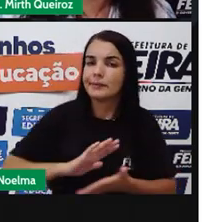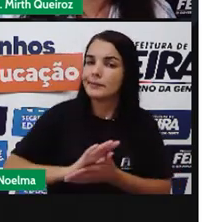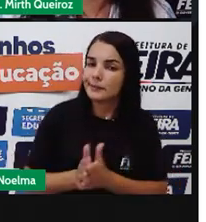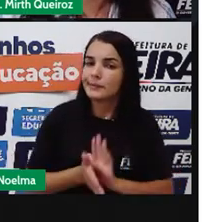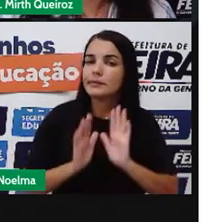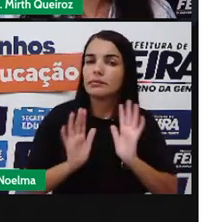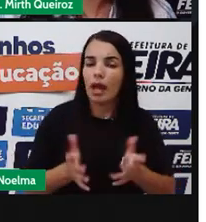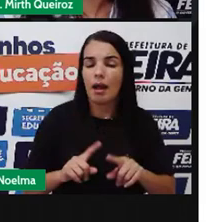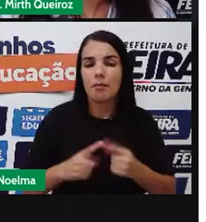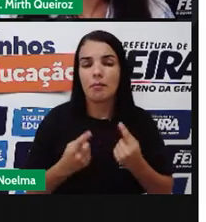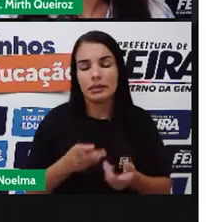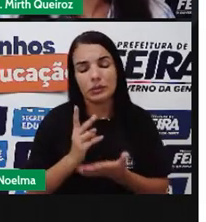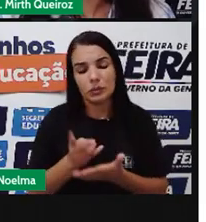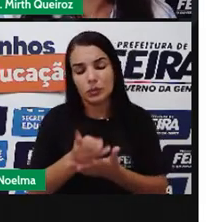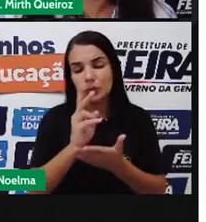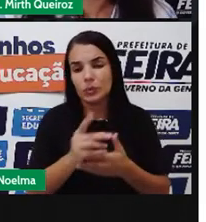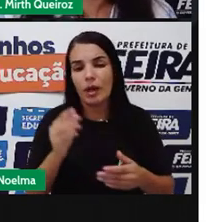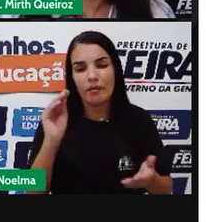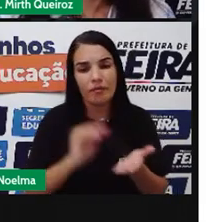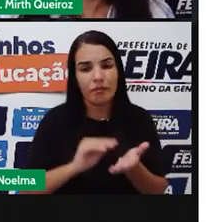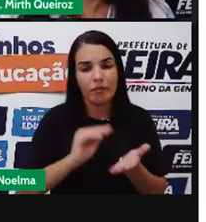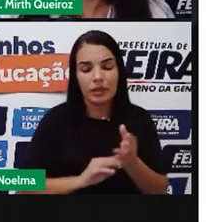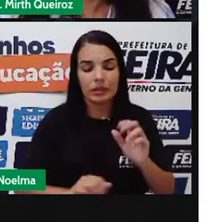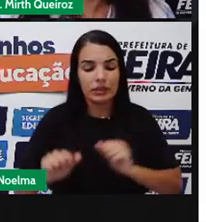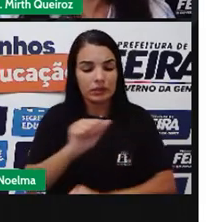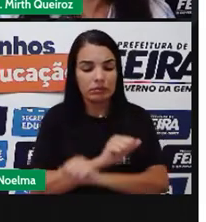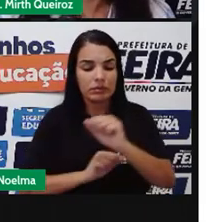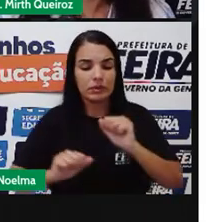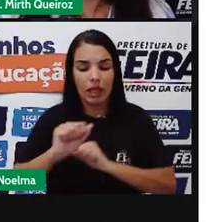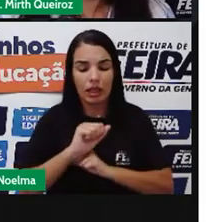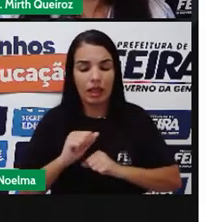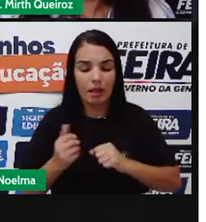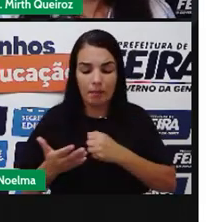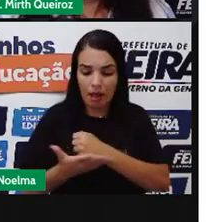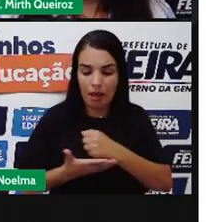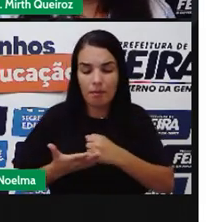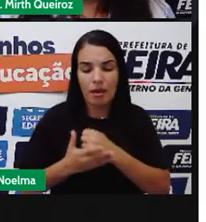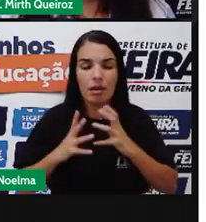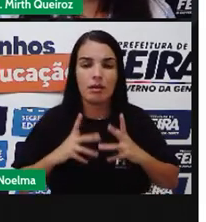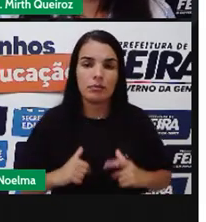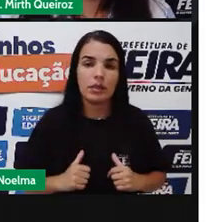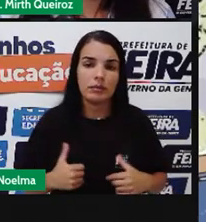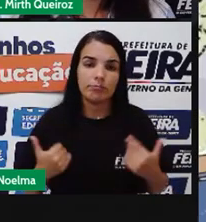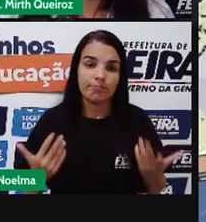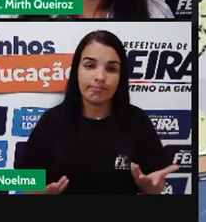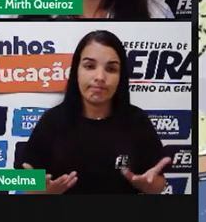quantitativo Com o simples Saneamento Básico